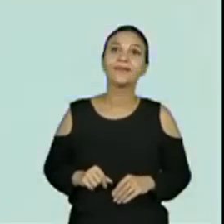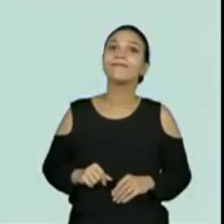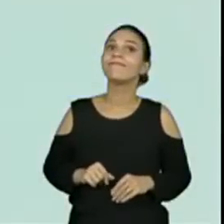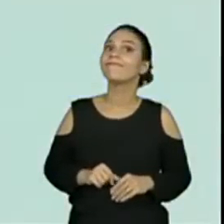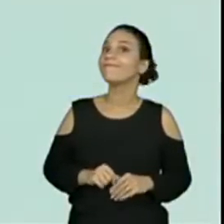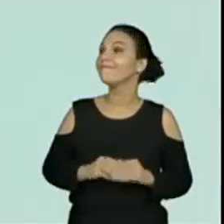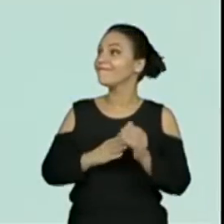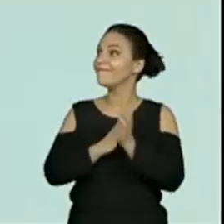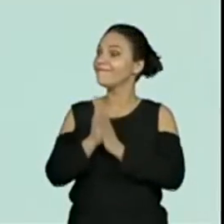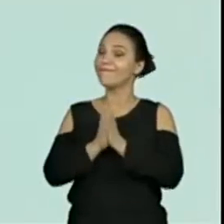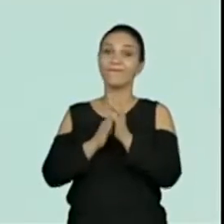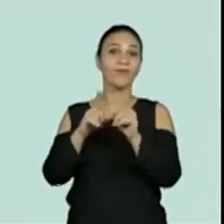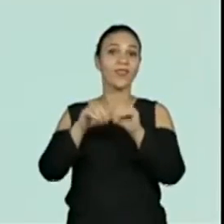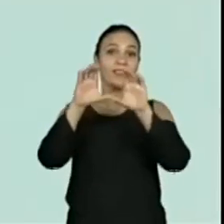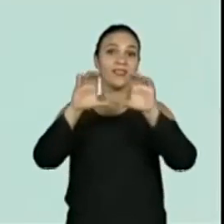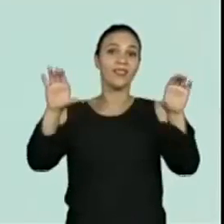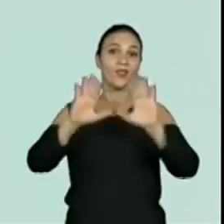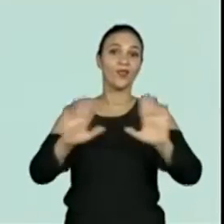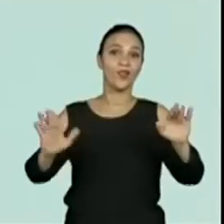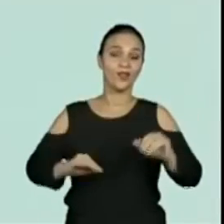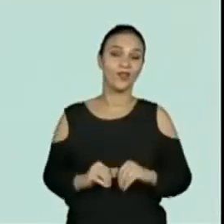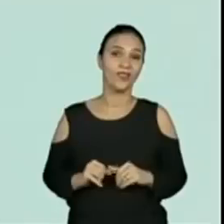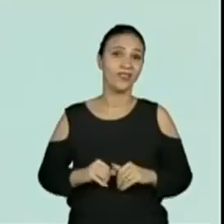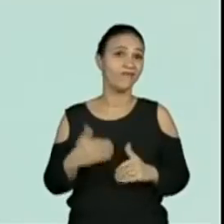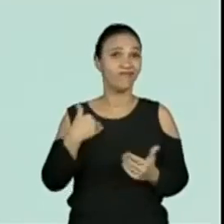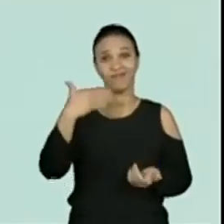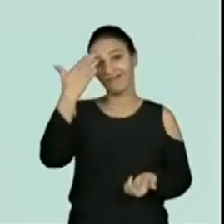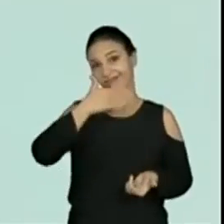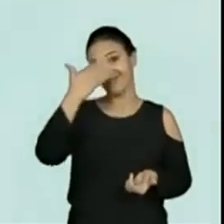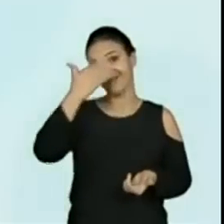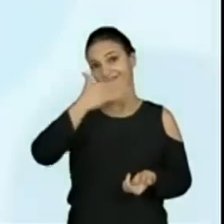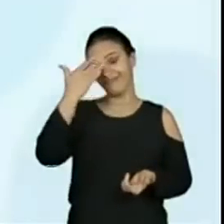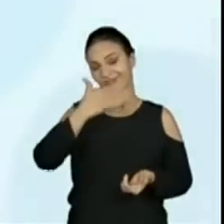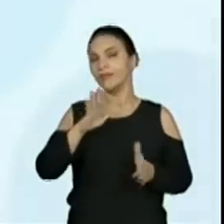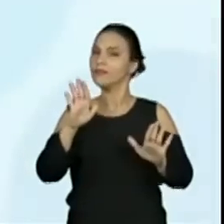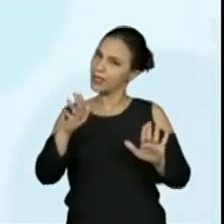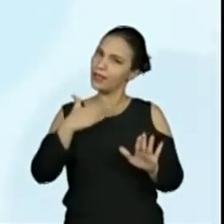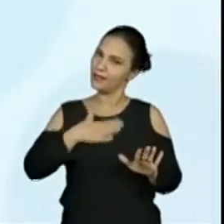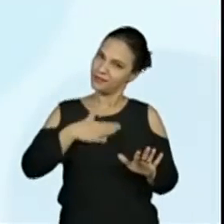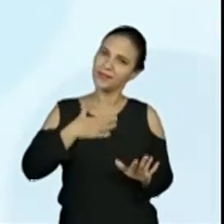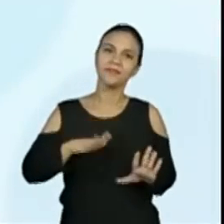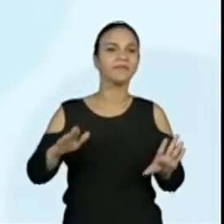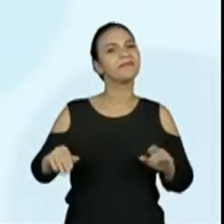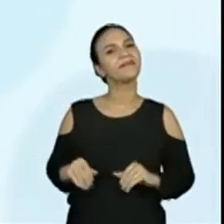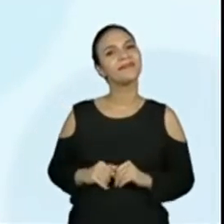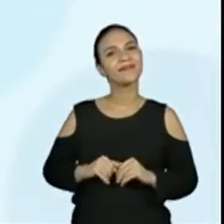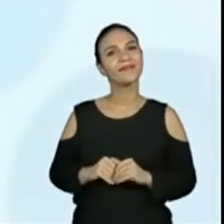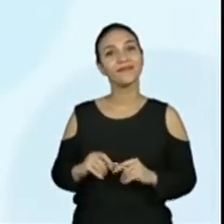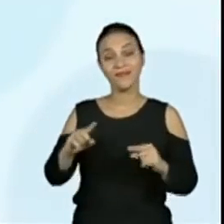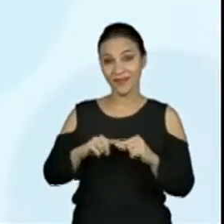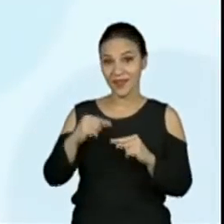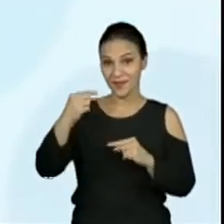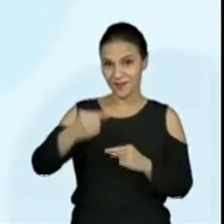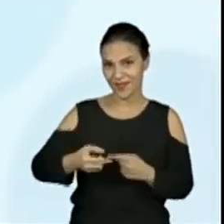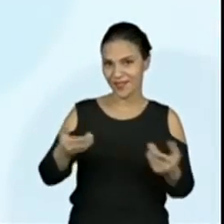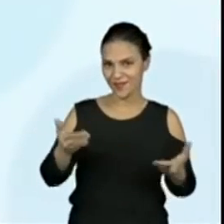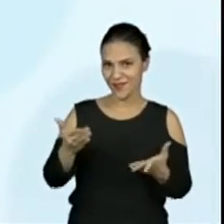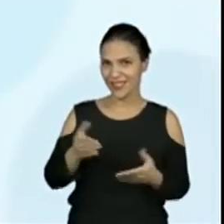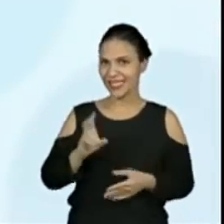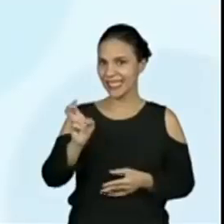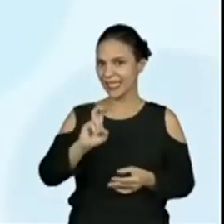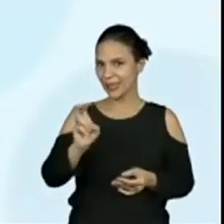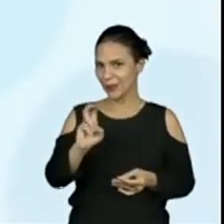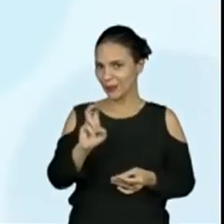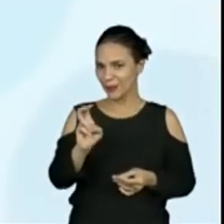Hum... Aqui também só tem o céu. Não estou vendo nada, hein? Mas vamos para a próxima. Agora a gente vai abrir o quinto